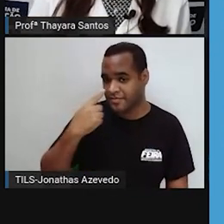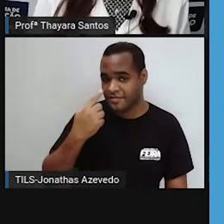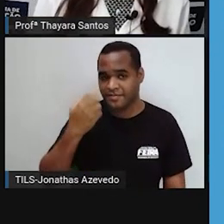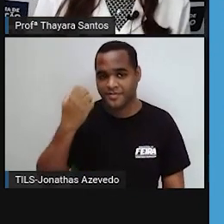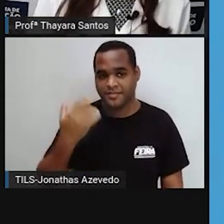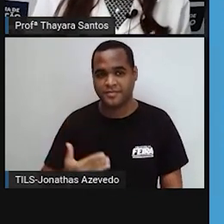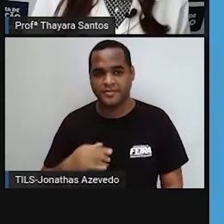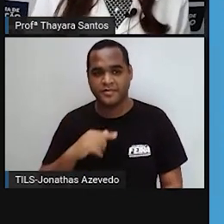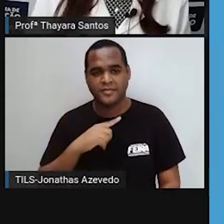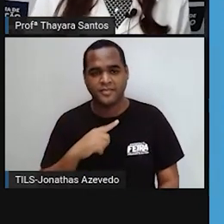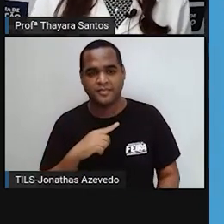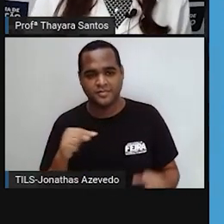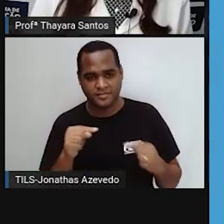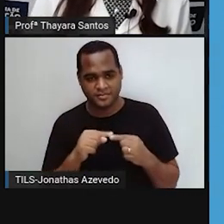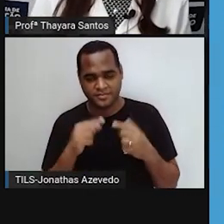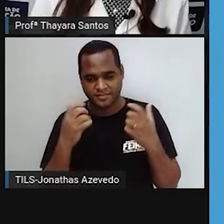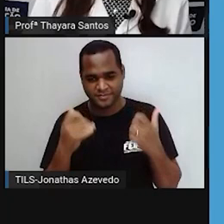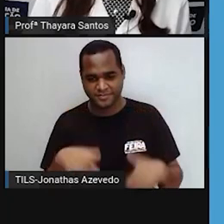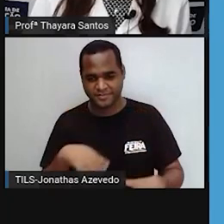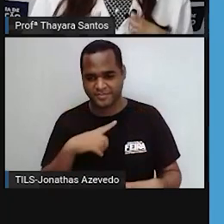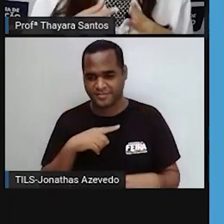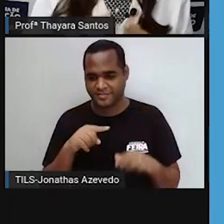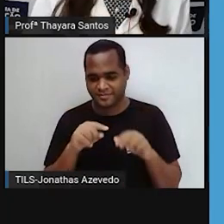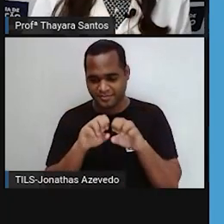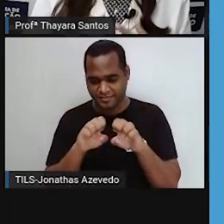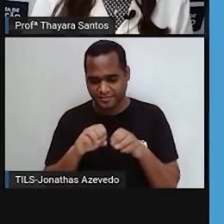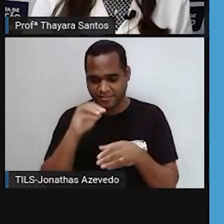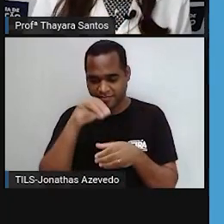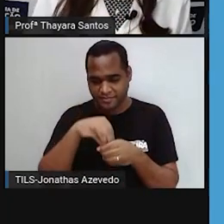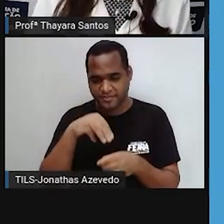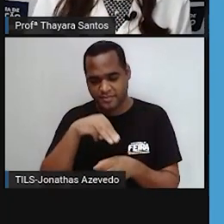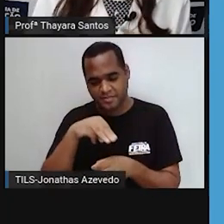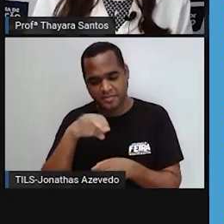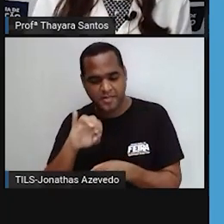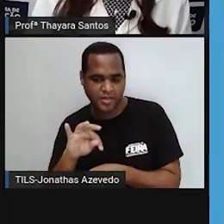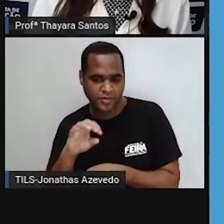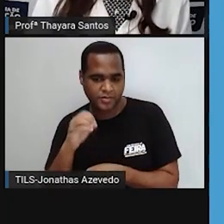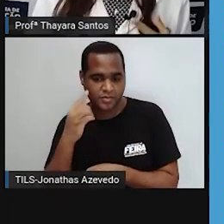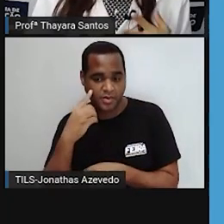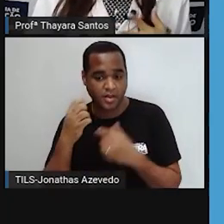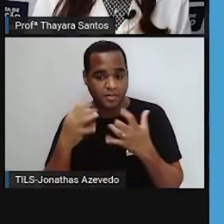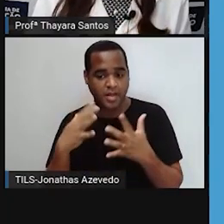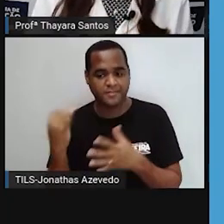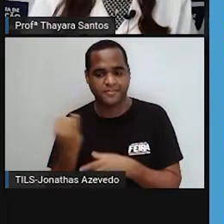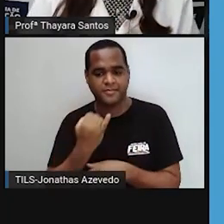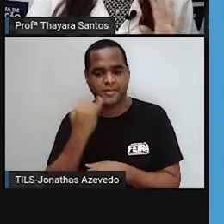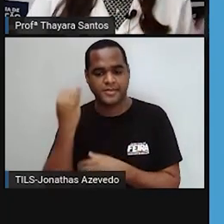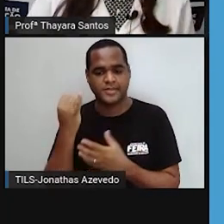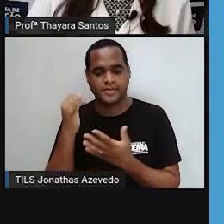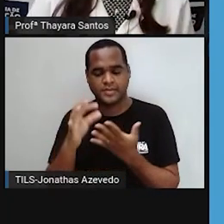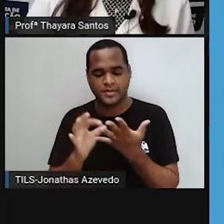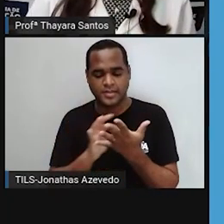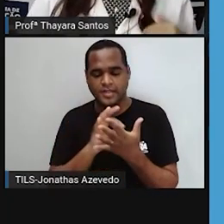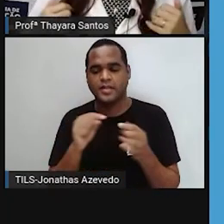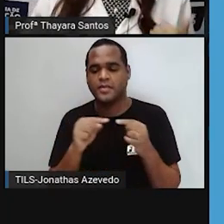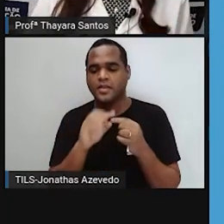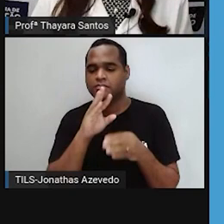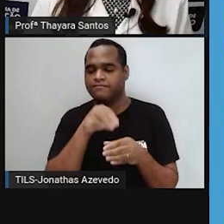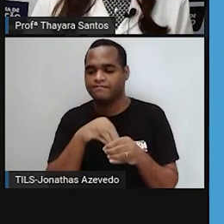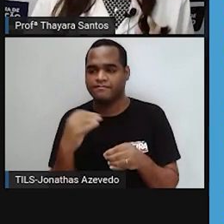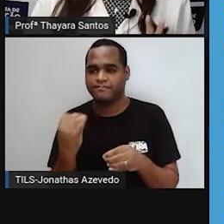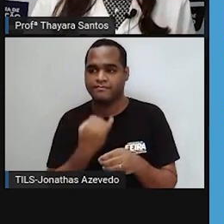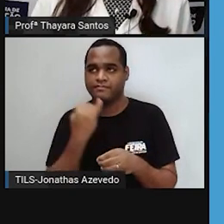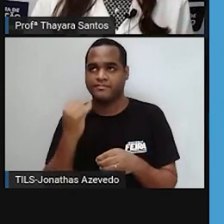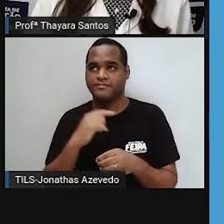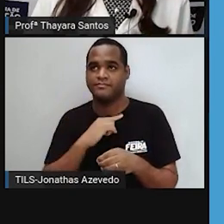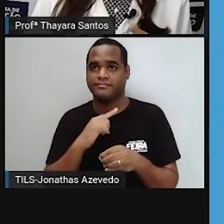foi a mitocôndria. A mitocôndria, ela é muito importante na nossa célula. Ela tem uma função que é essencial, justamente